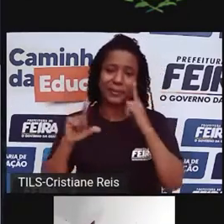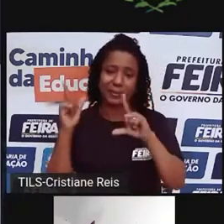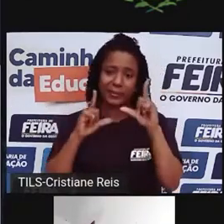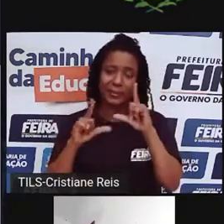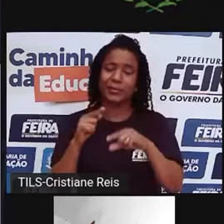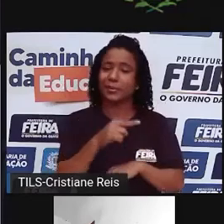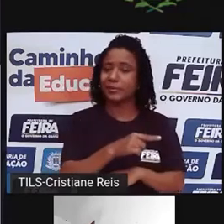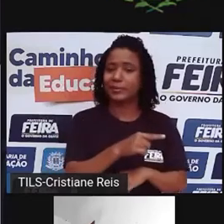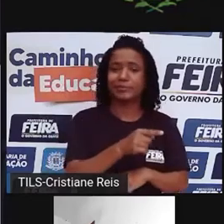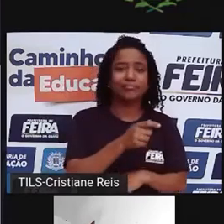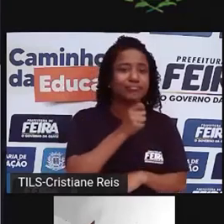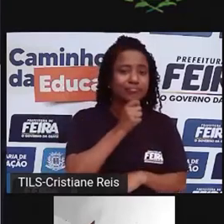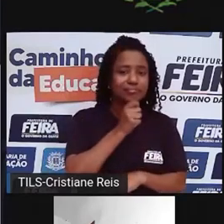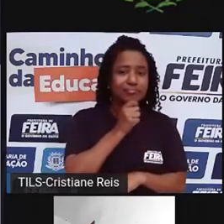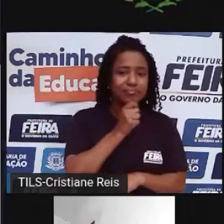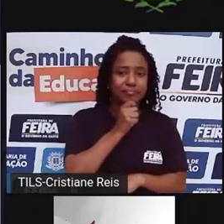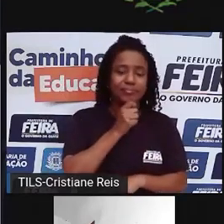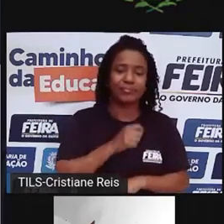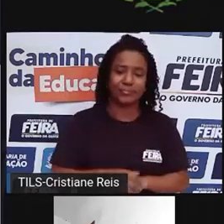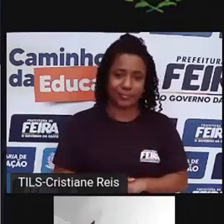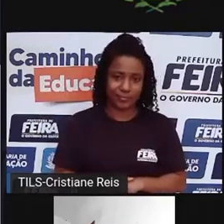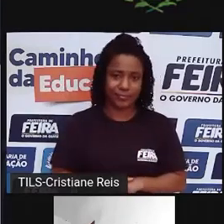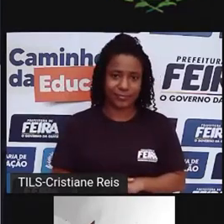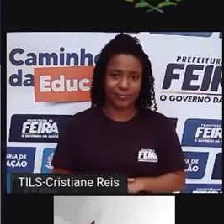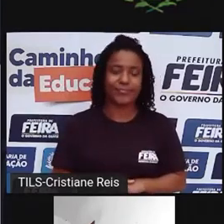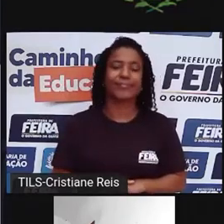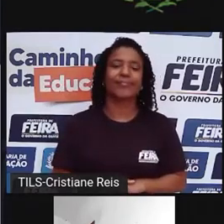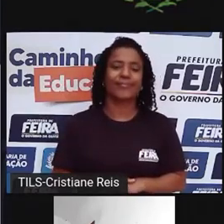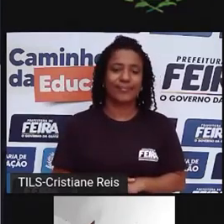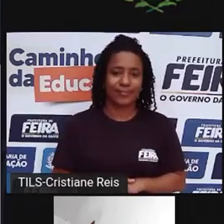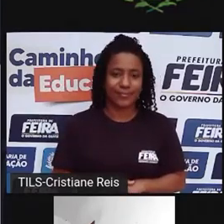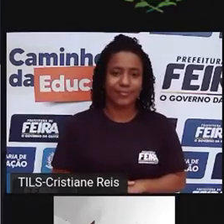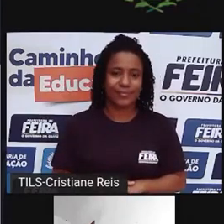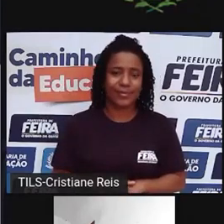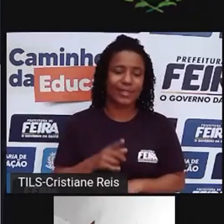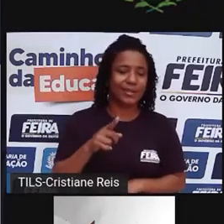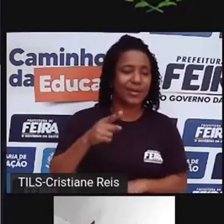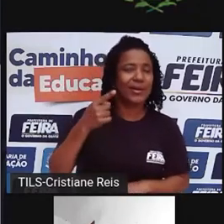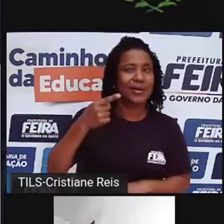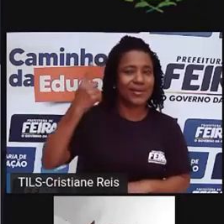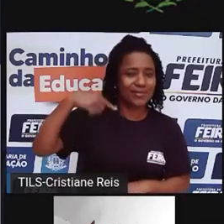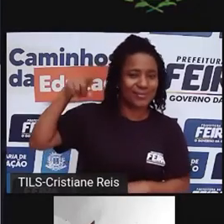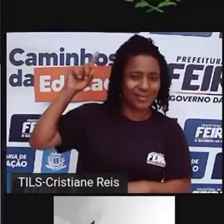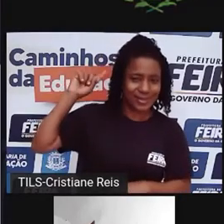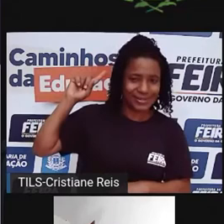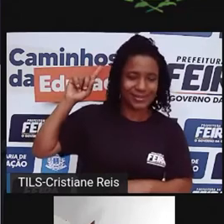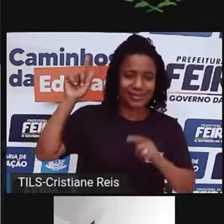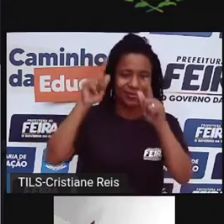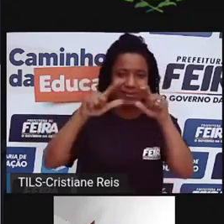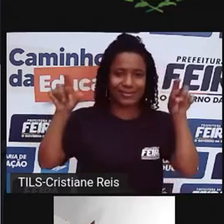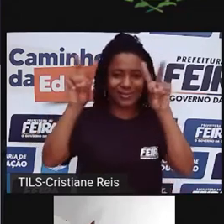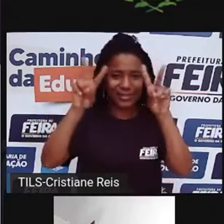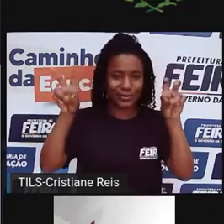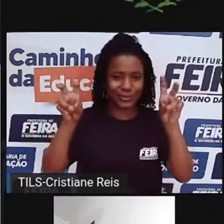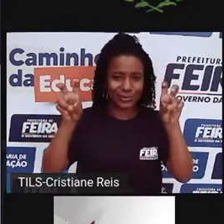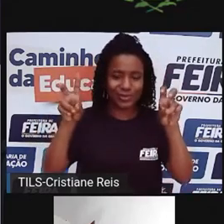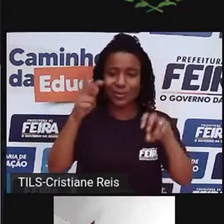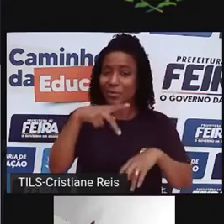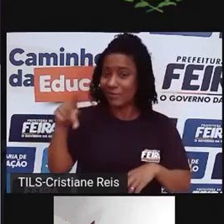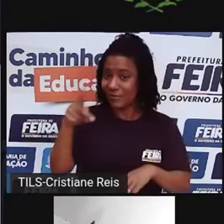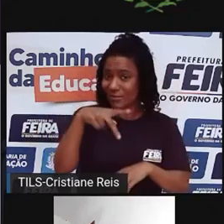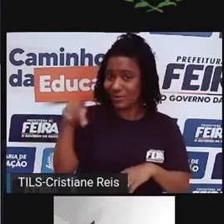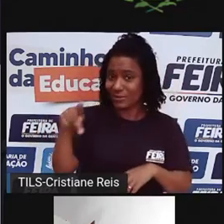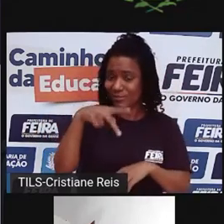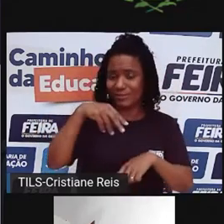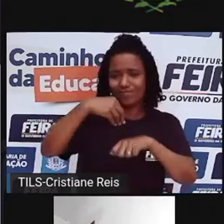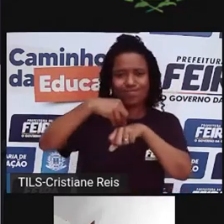A primeira vez que eu ouvi o termo decolonialidade foi justamente numa formação para professores há uns dois ou três anos atrás, acho que três,